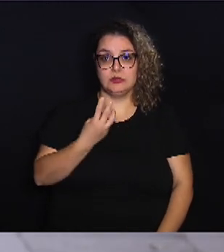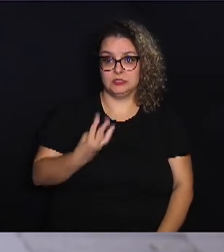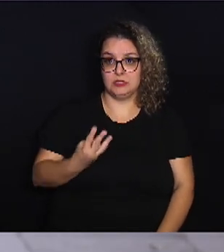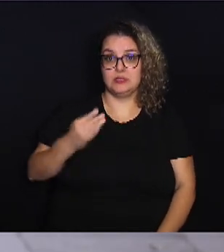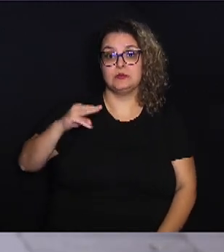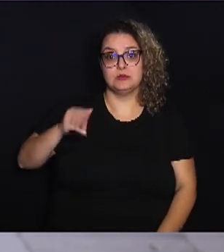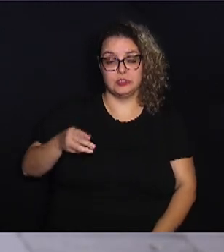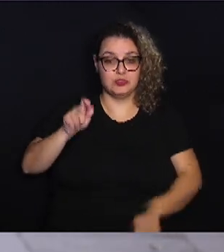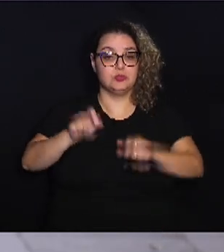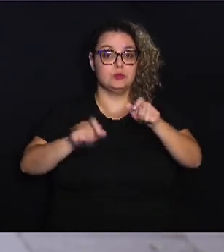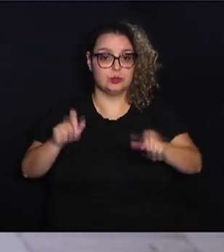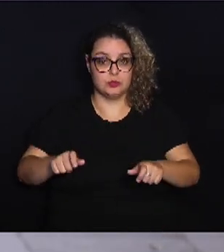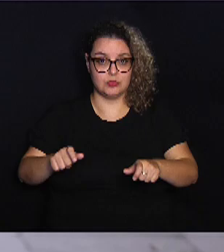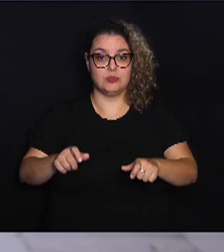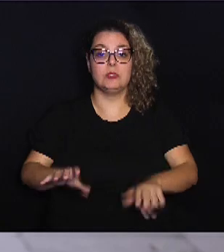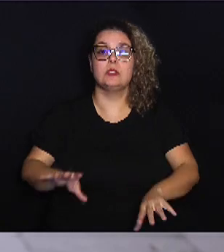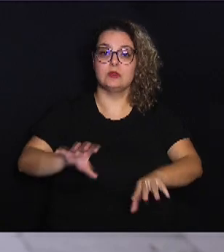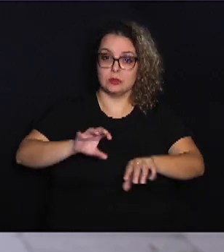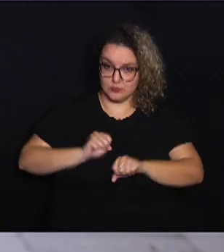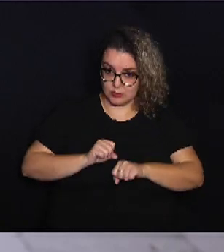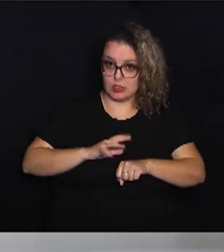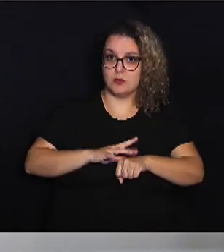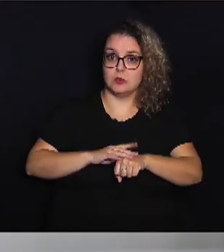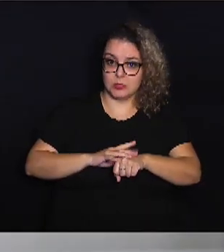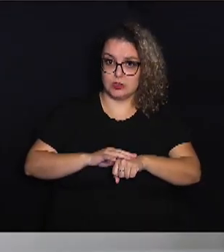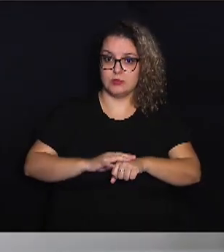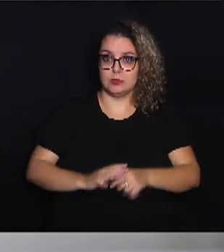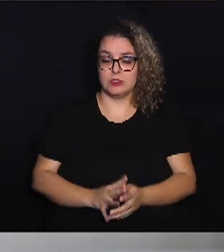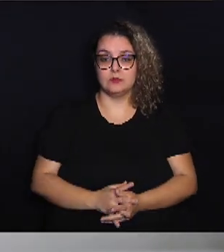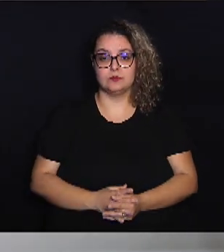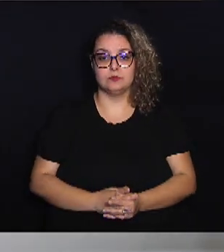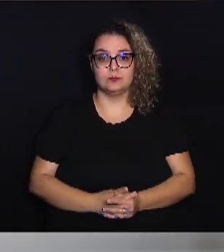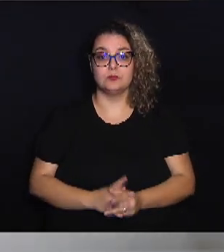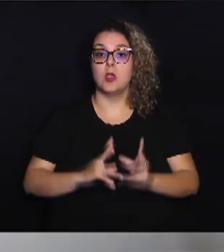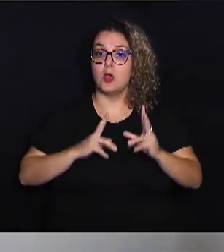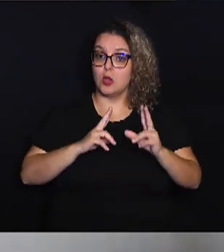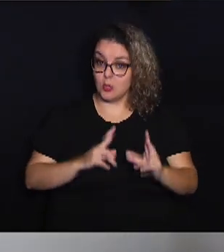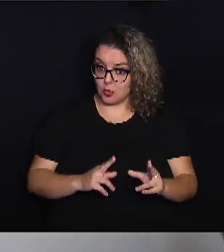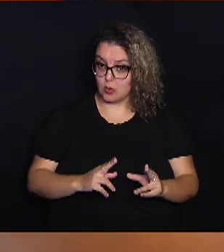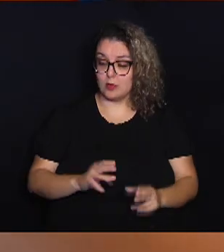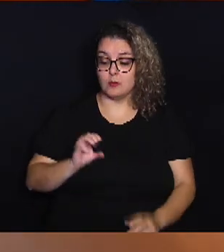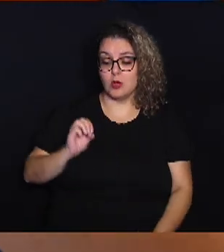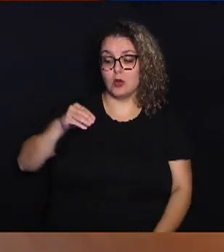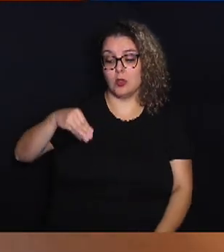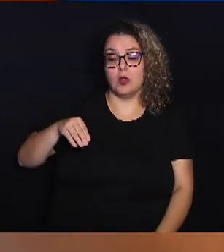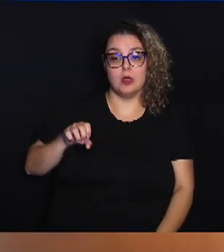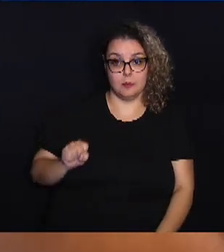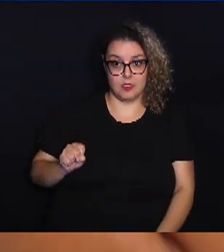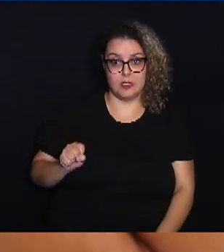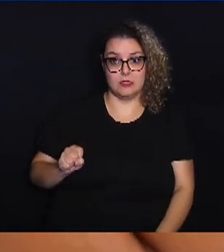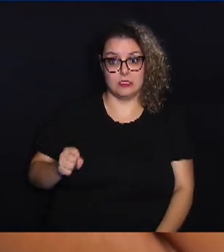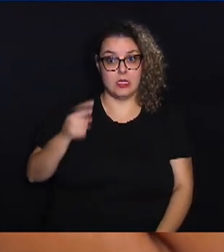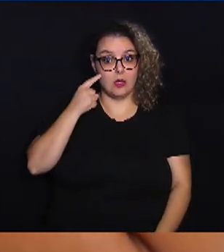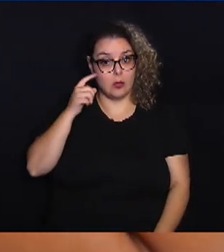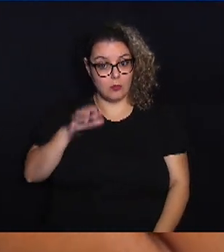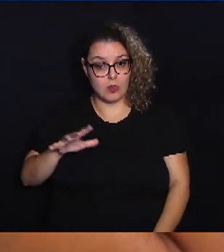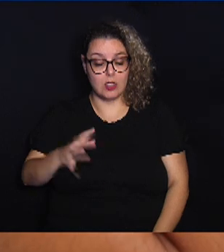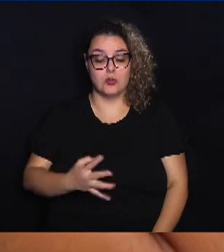pessoas acometidas por essas doenças. Ainda de acordo com a OMS, estima-se que